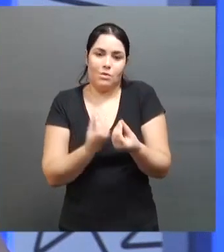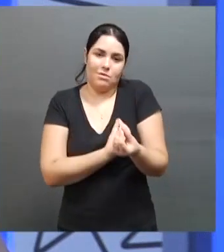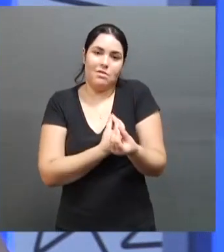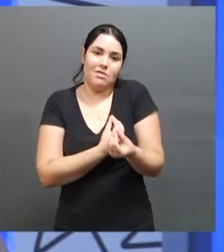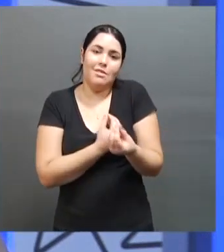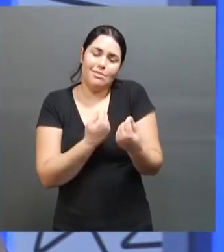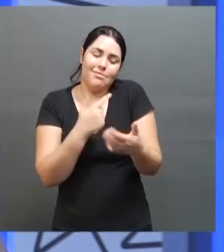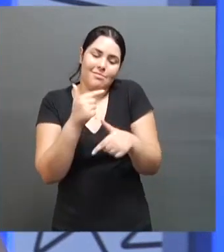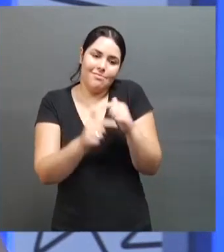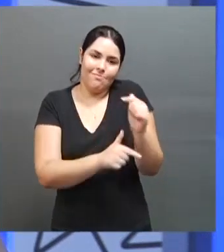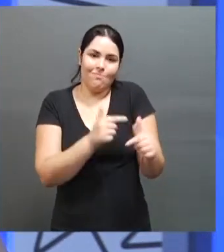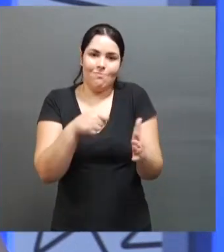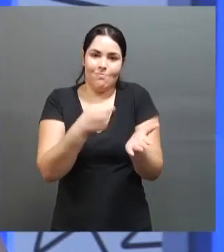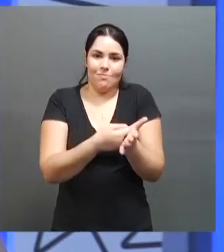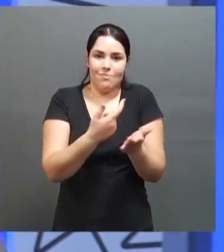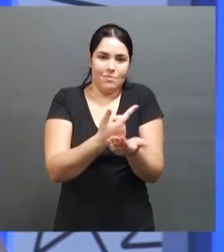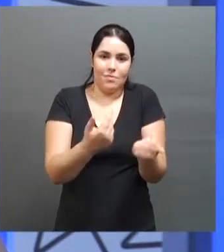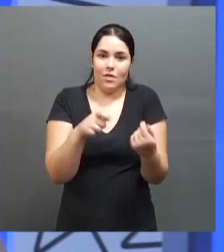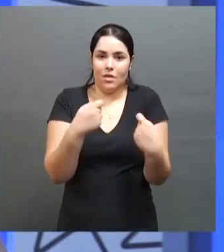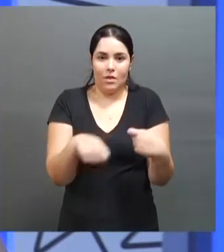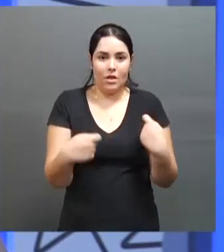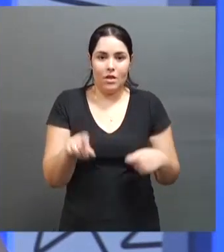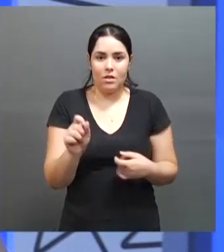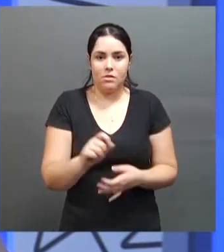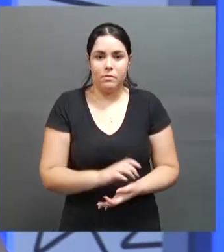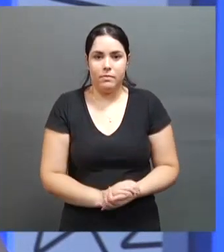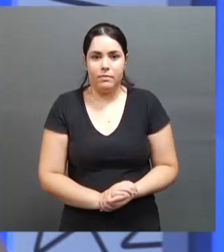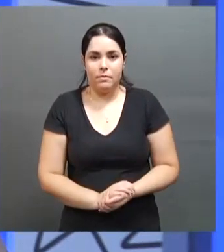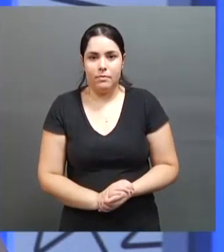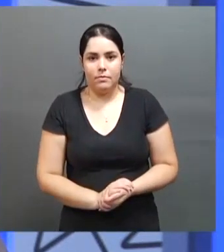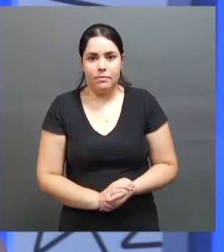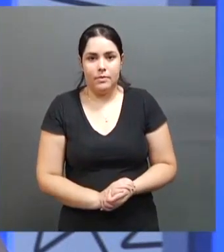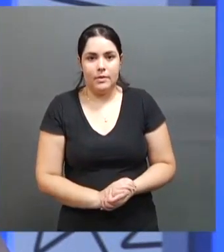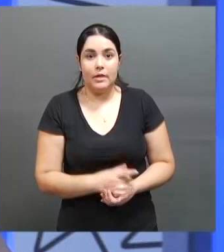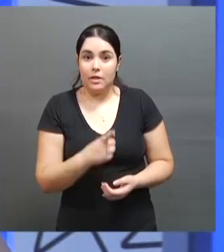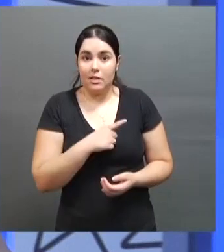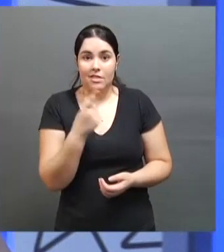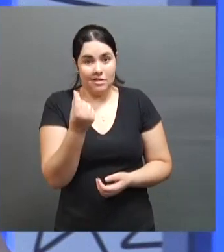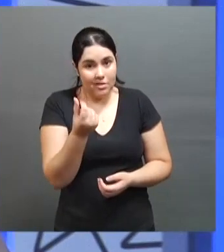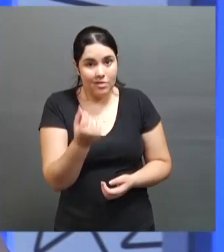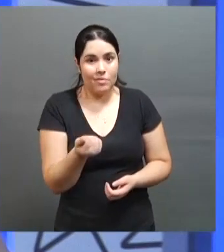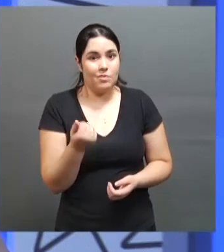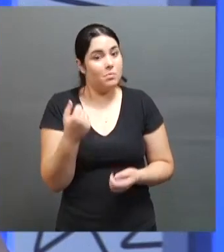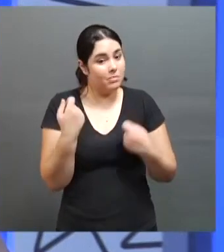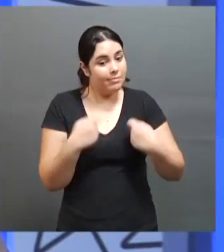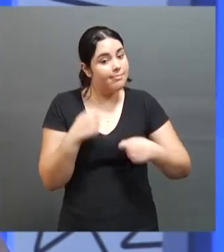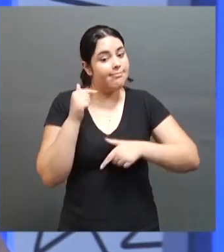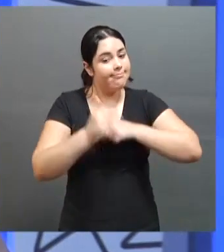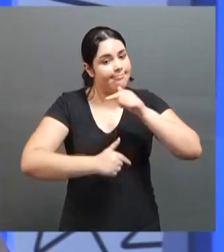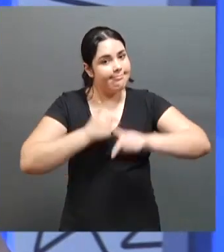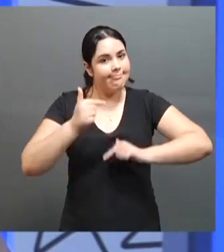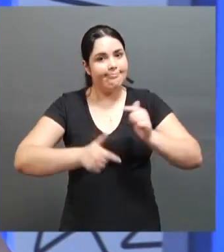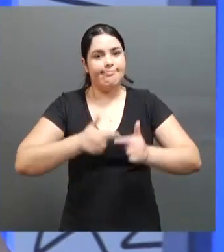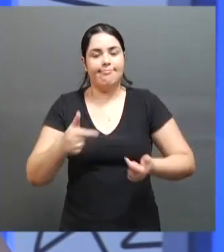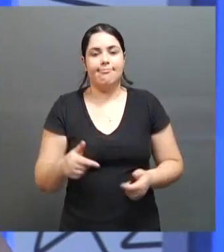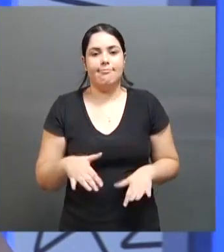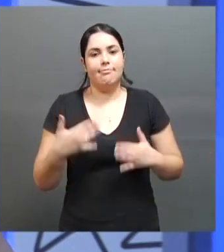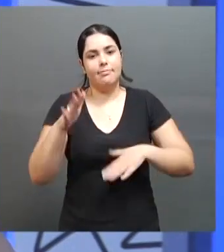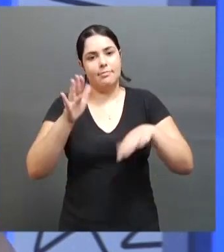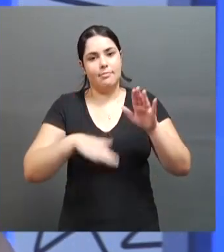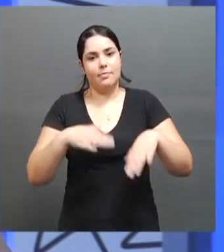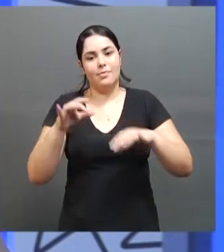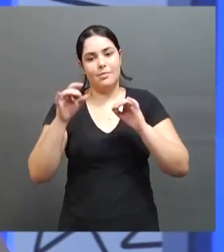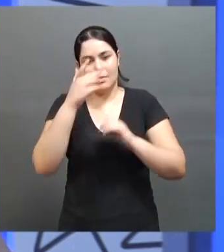porque a gente precisa, então a gente precisa ter de onde tirar o nosso ganha-pão ali, e é isso que muitas vezes acaba